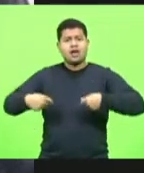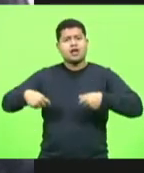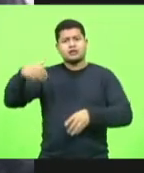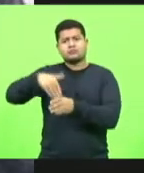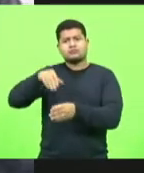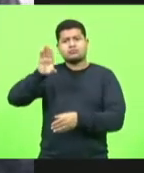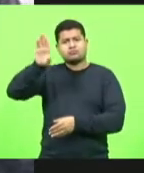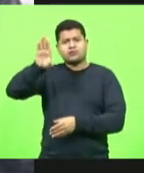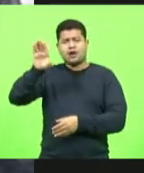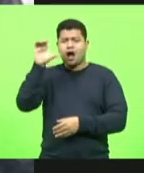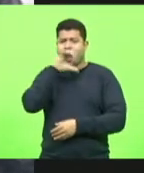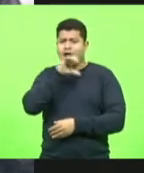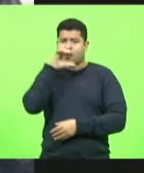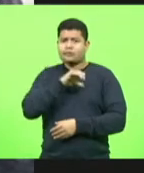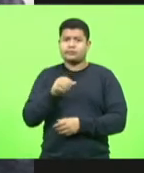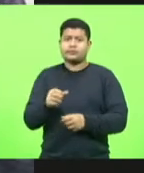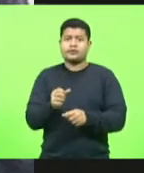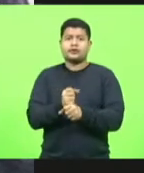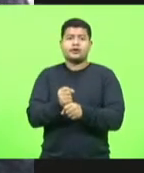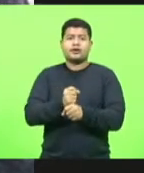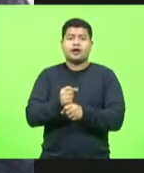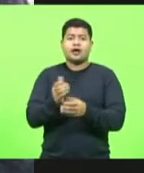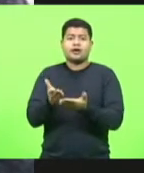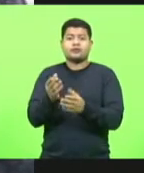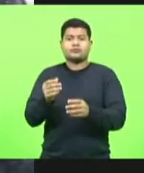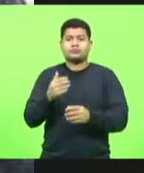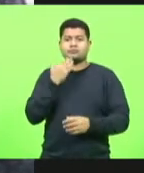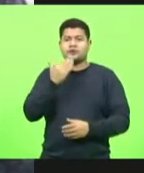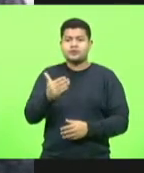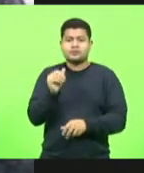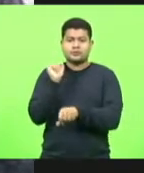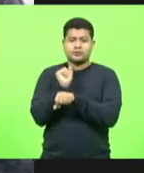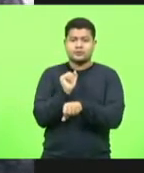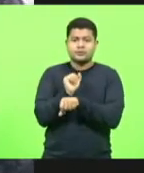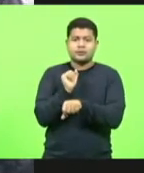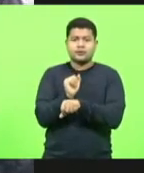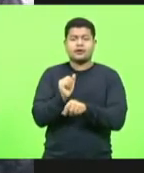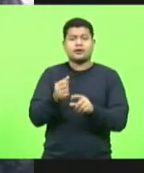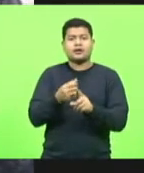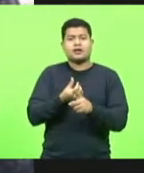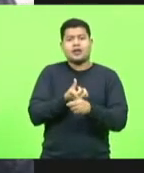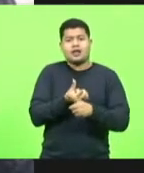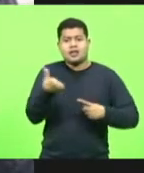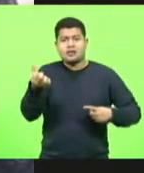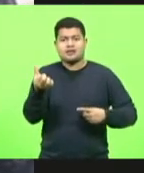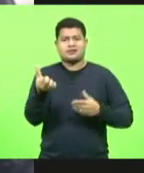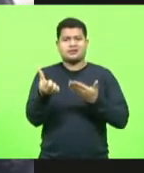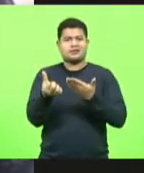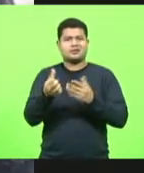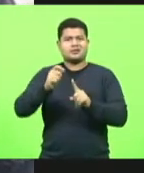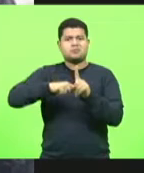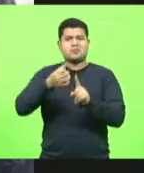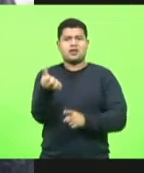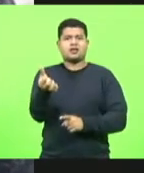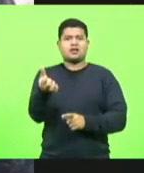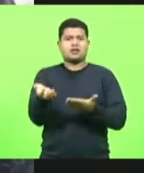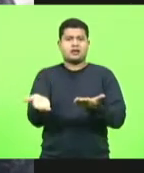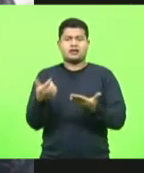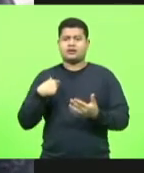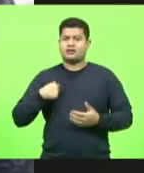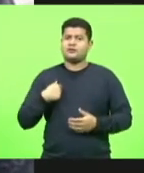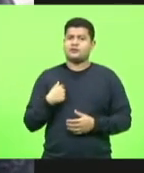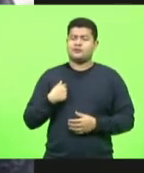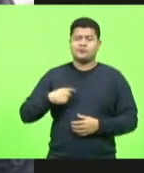prorrogaram aí para mais seis meses o atual Conselho, mas não é isso que efetivamente defende